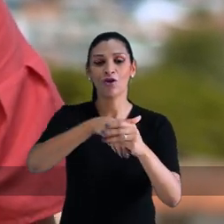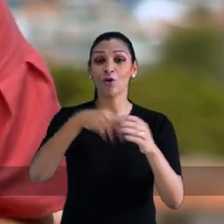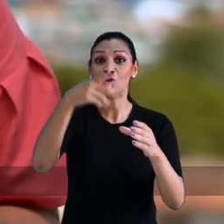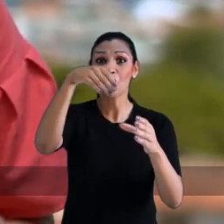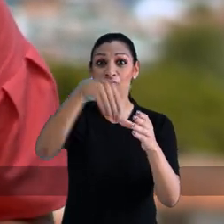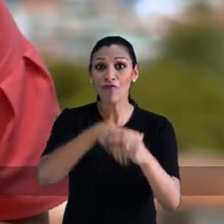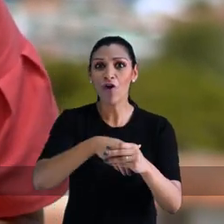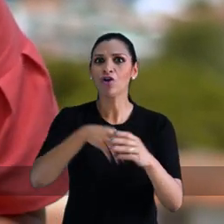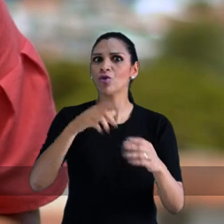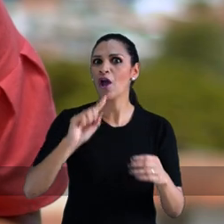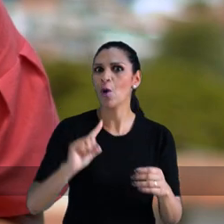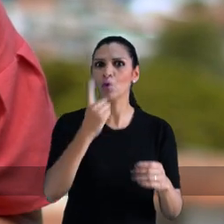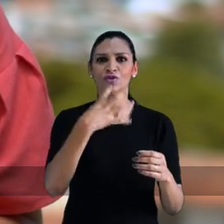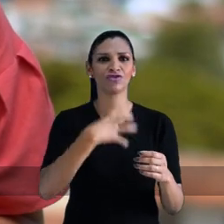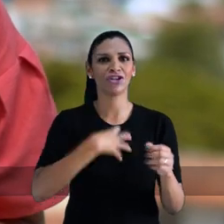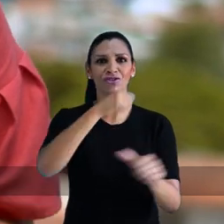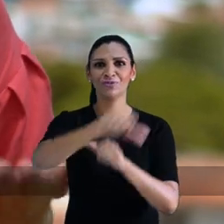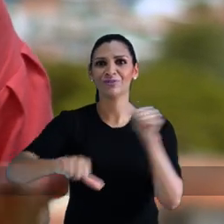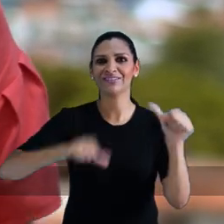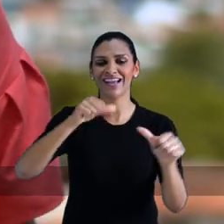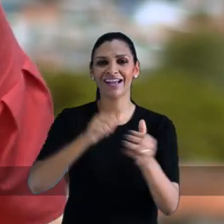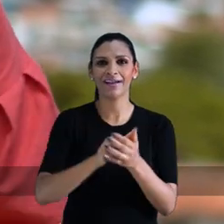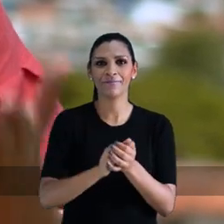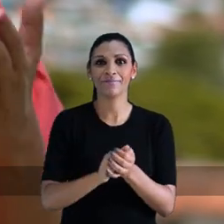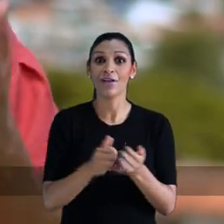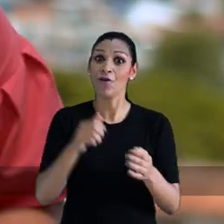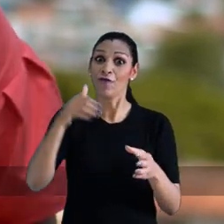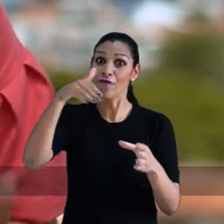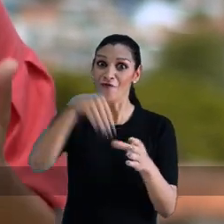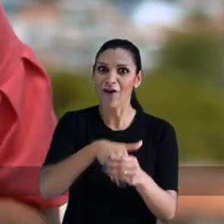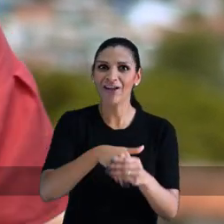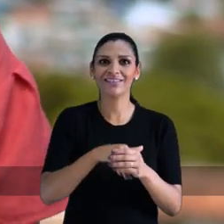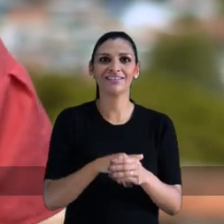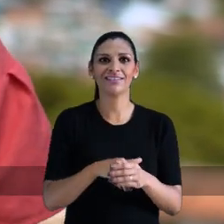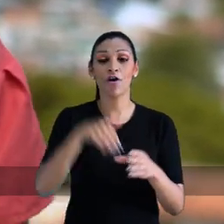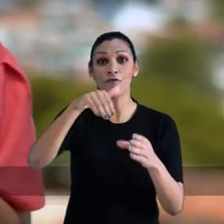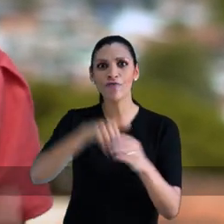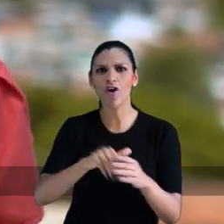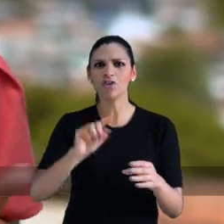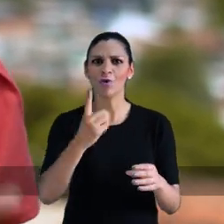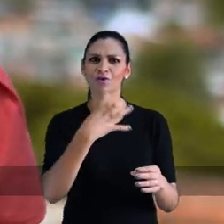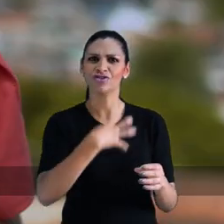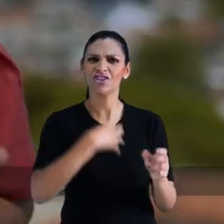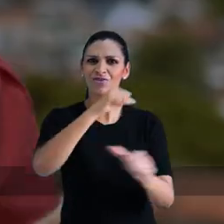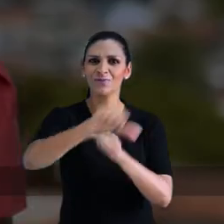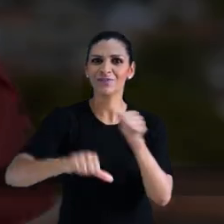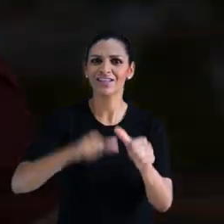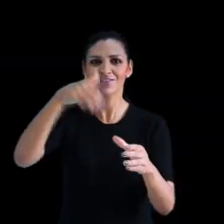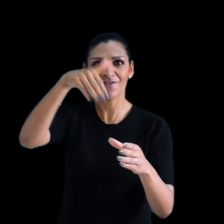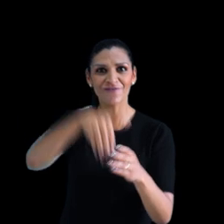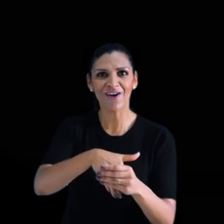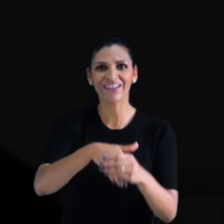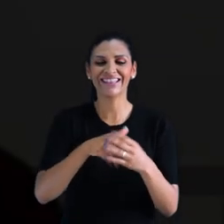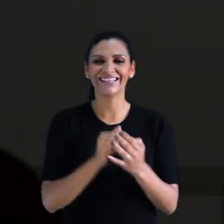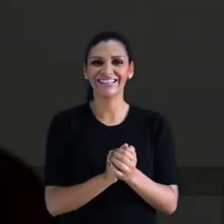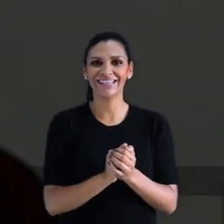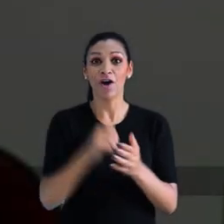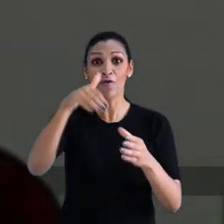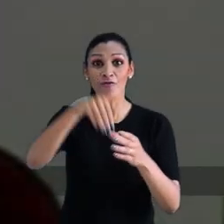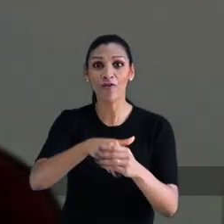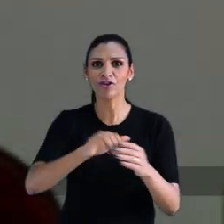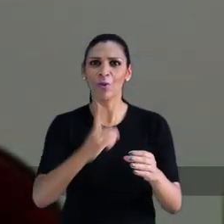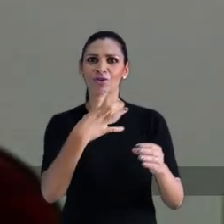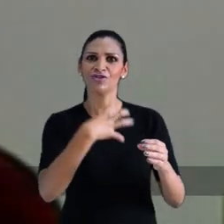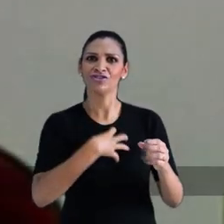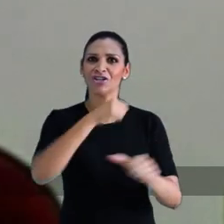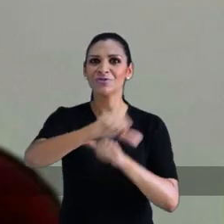E isso depende do teu voto. O teu voto é a tua única arma. Põe o teu voto na mão. Vota tua única